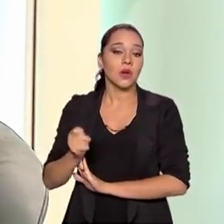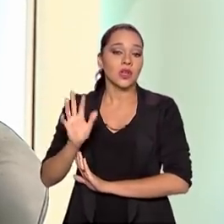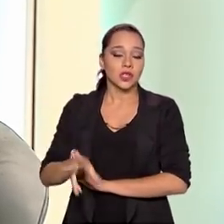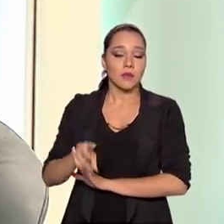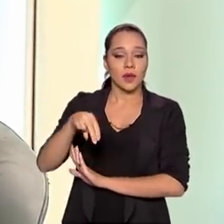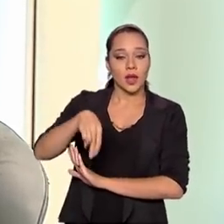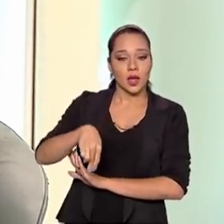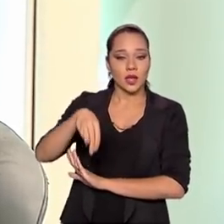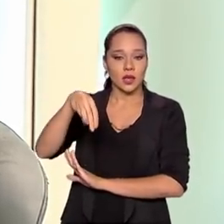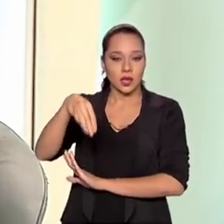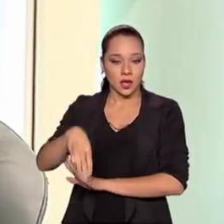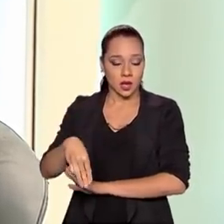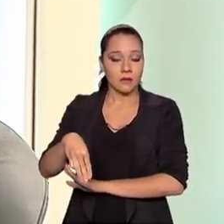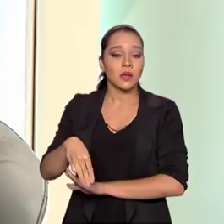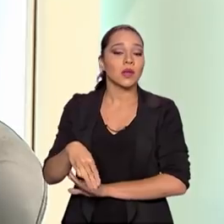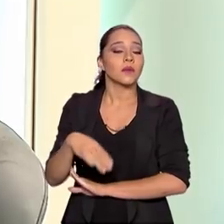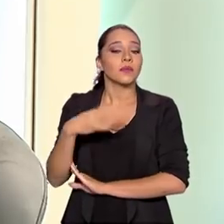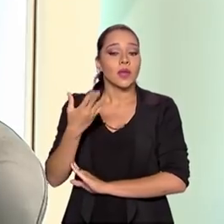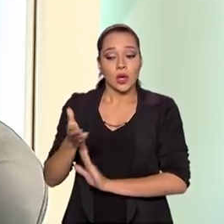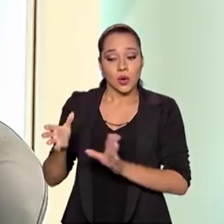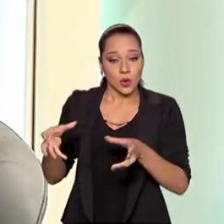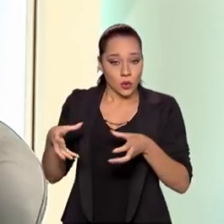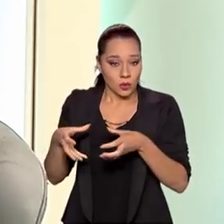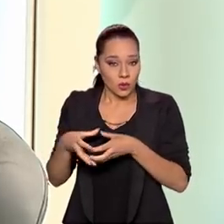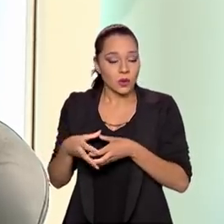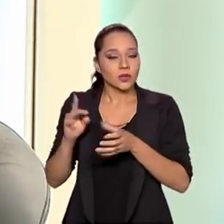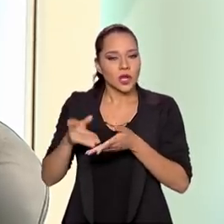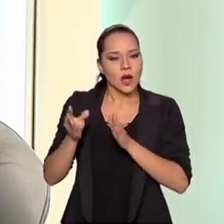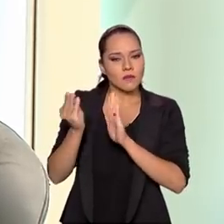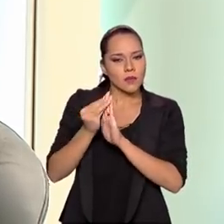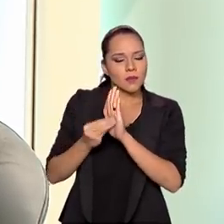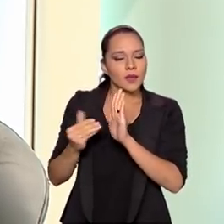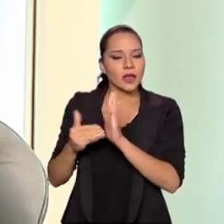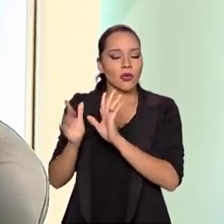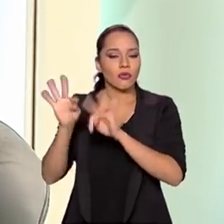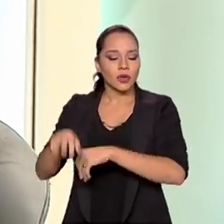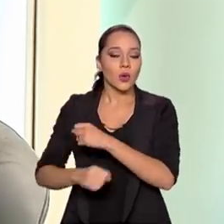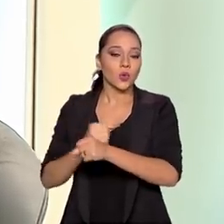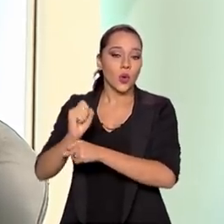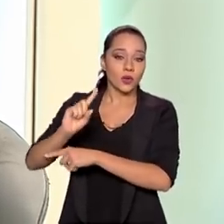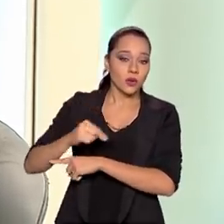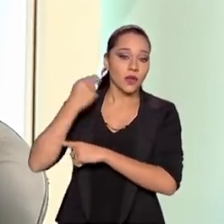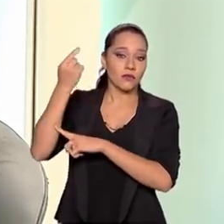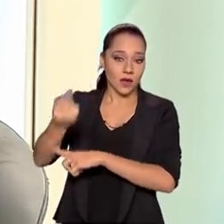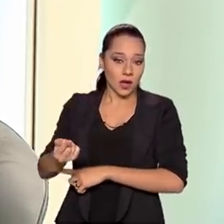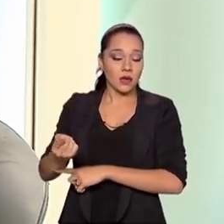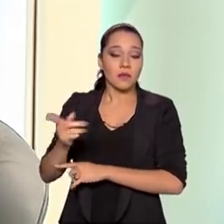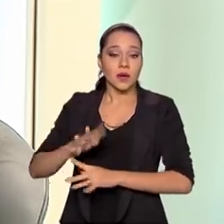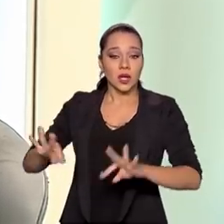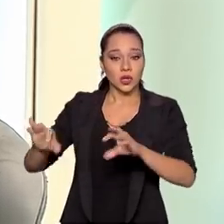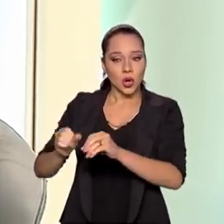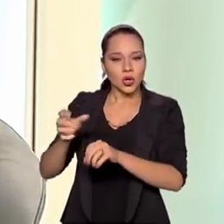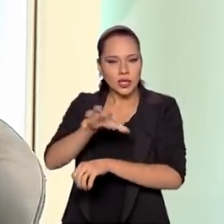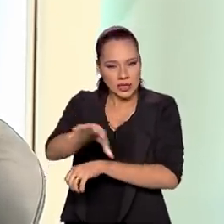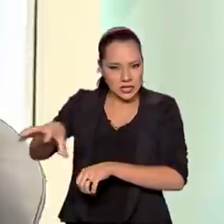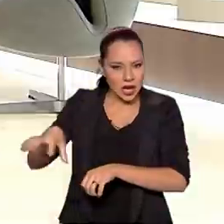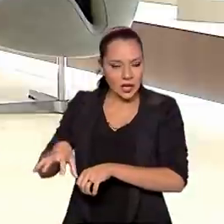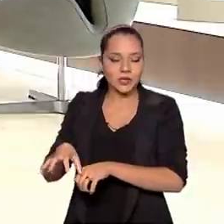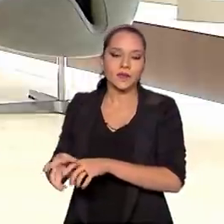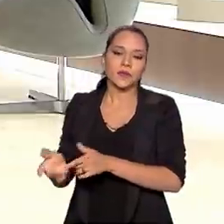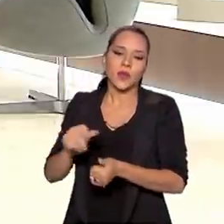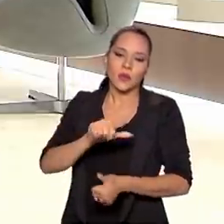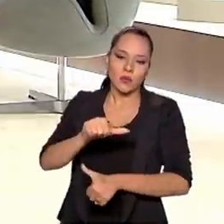ANM e com pacotes muito bem definidos até o final do ano que vem, para que todo esse estoque se